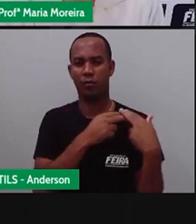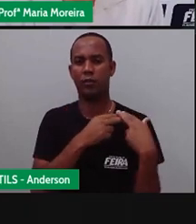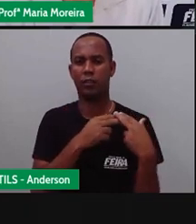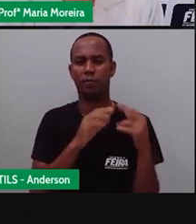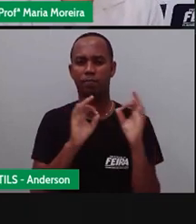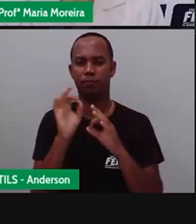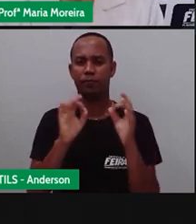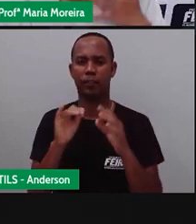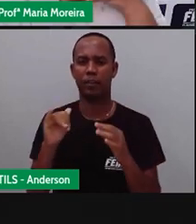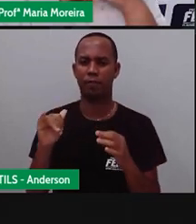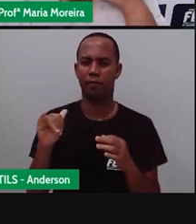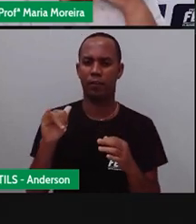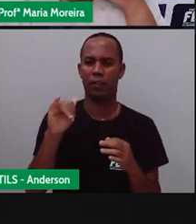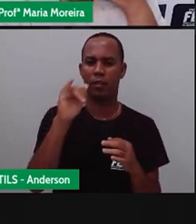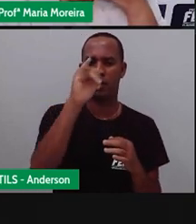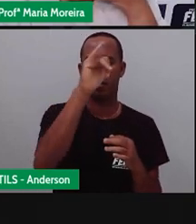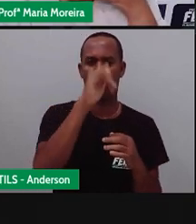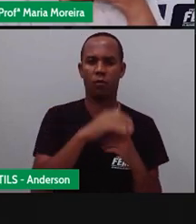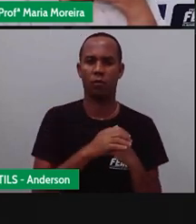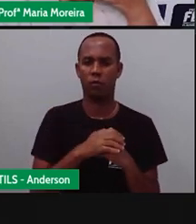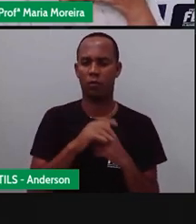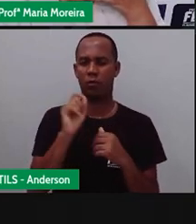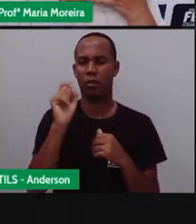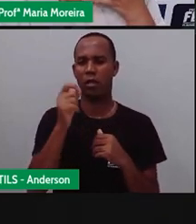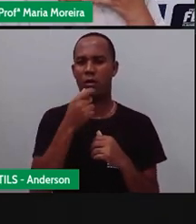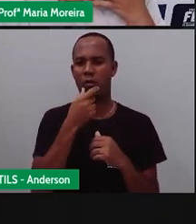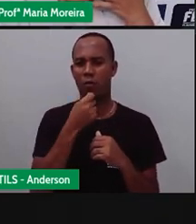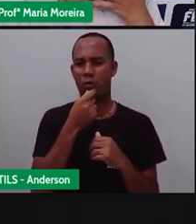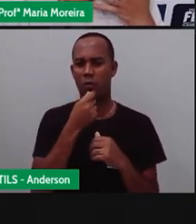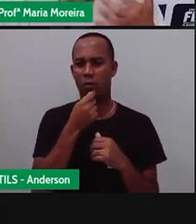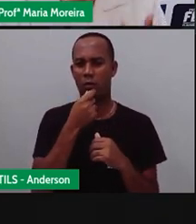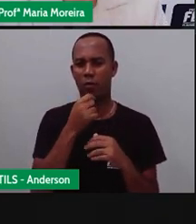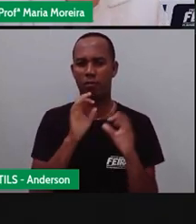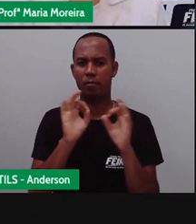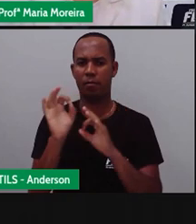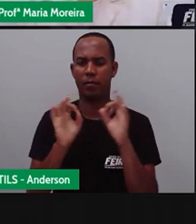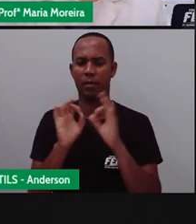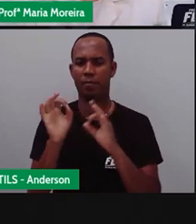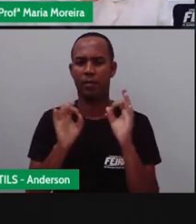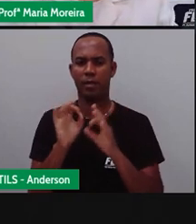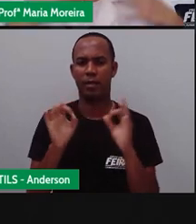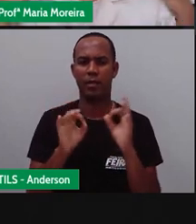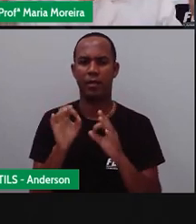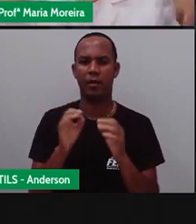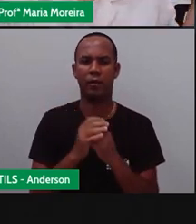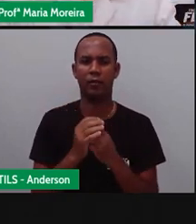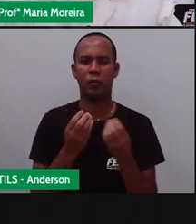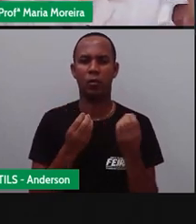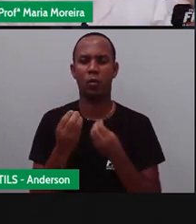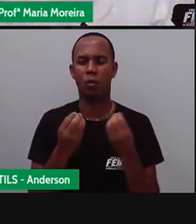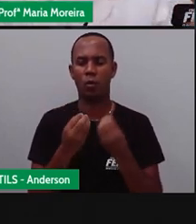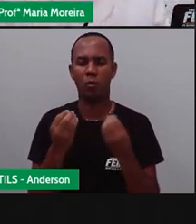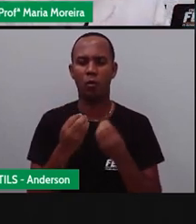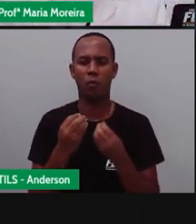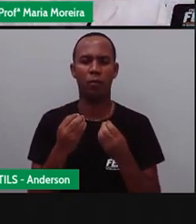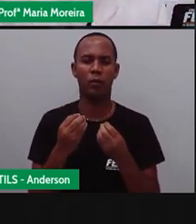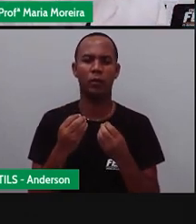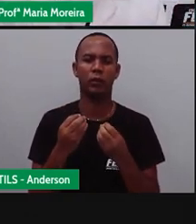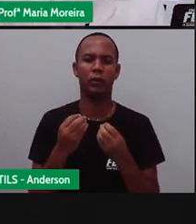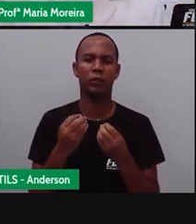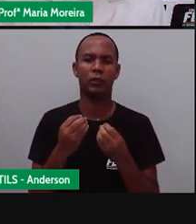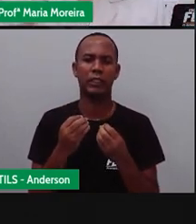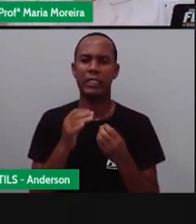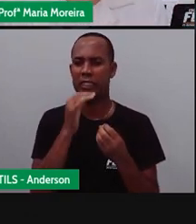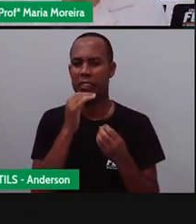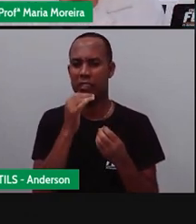Não é isso? O avião, né, que Santos Dumont projeta aí, tenta aí 14 vezes,